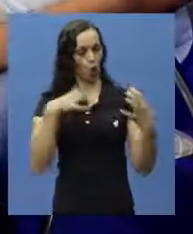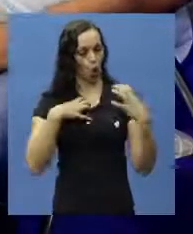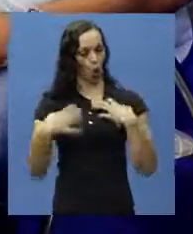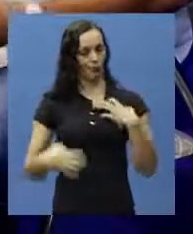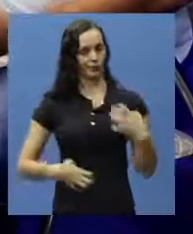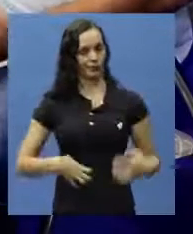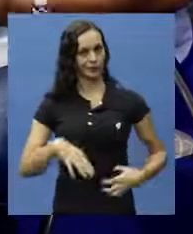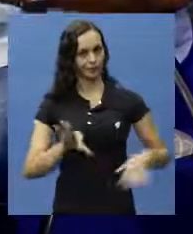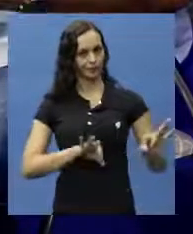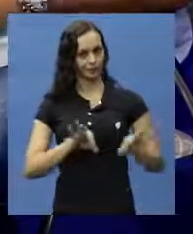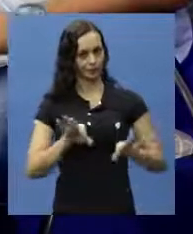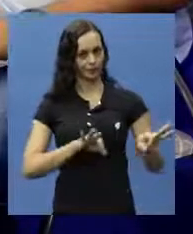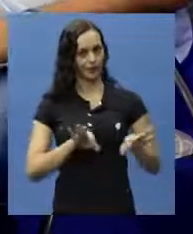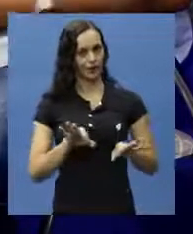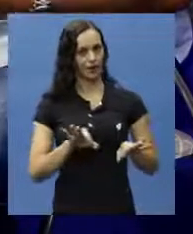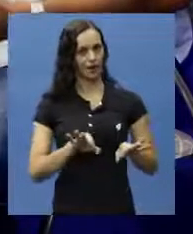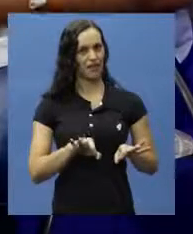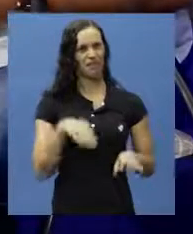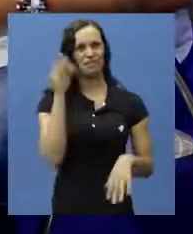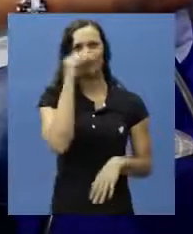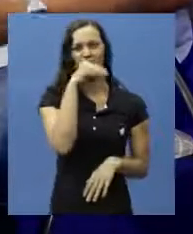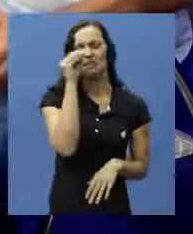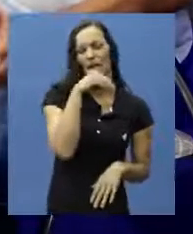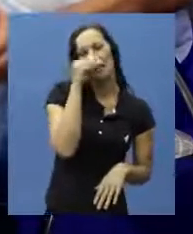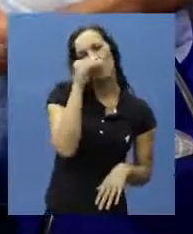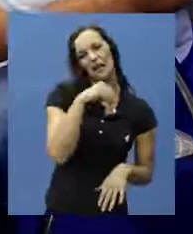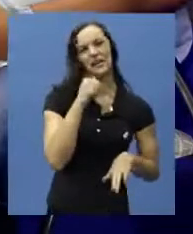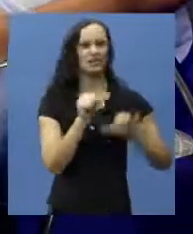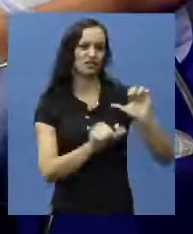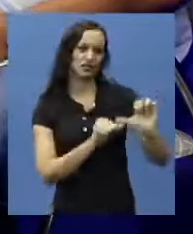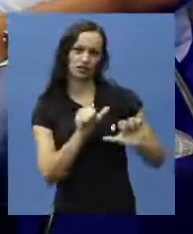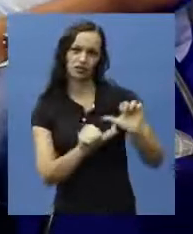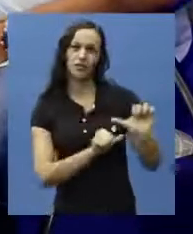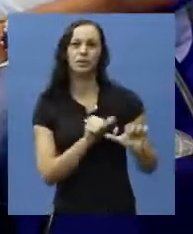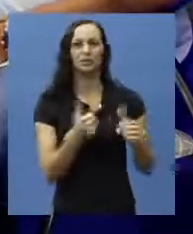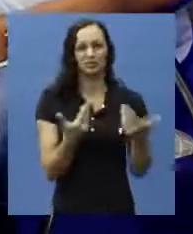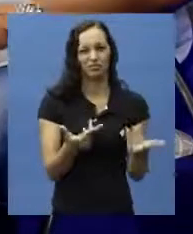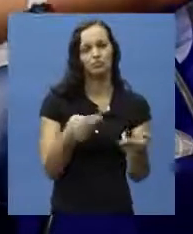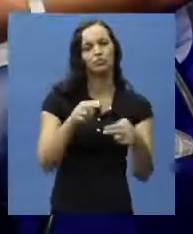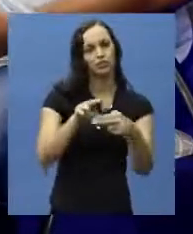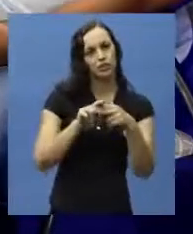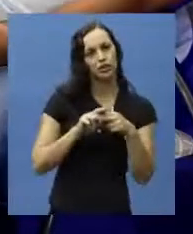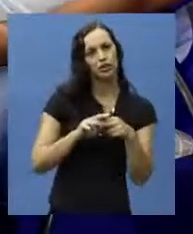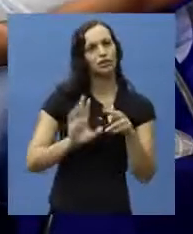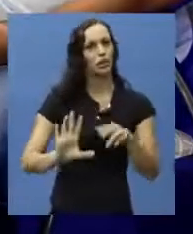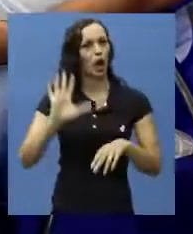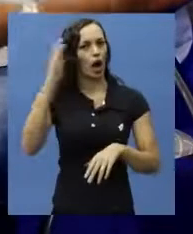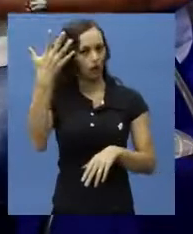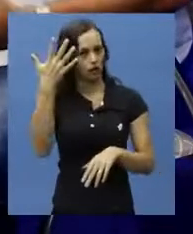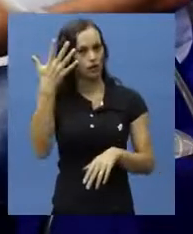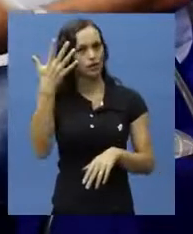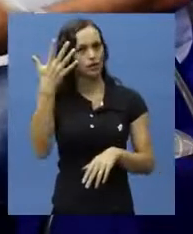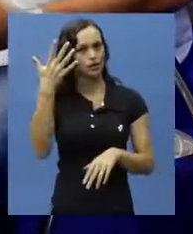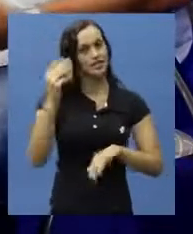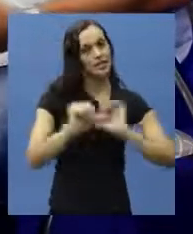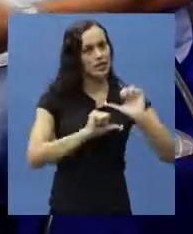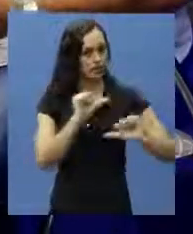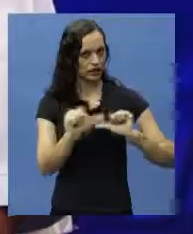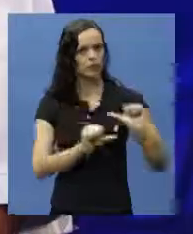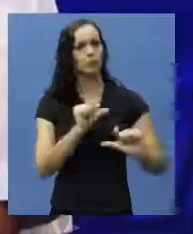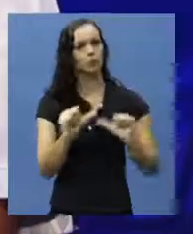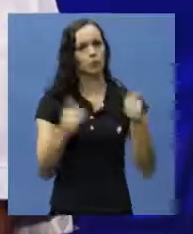órgãos funcionarem, elas vão perdendo a força, vão se degenerando. Enfim, então vão acontecendo essas